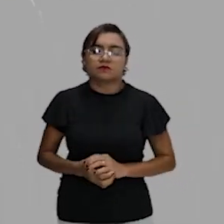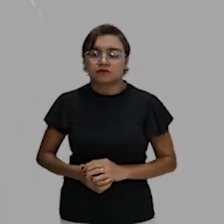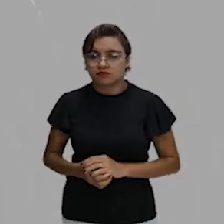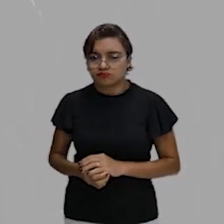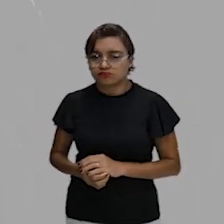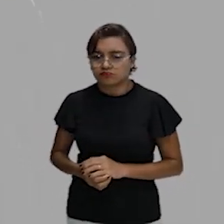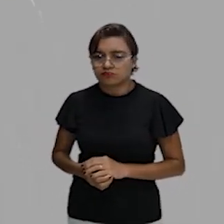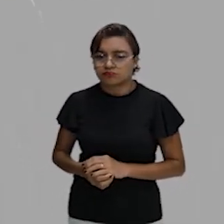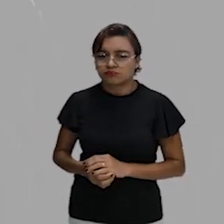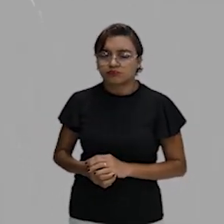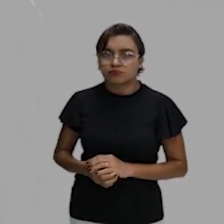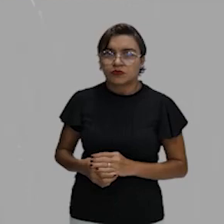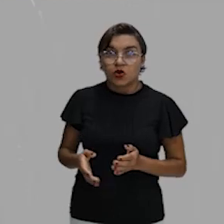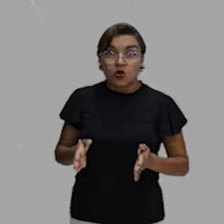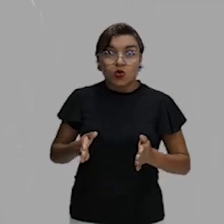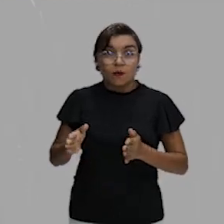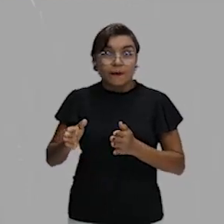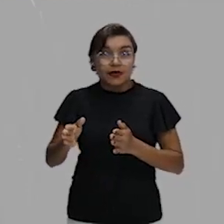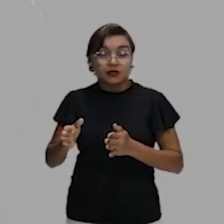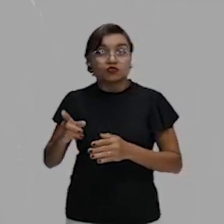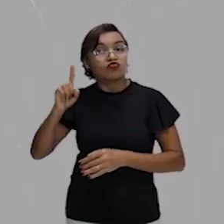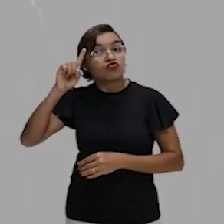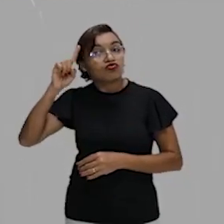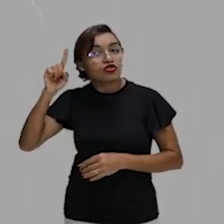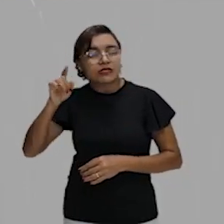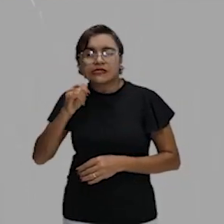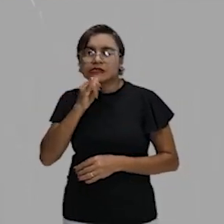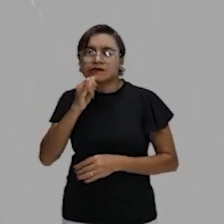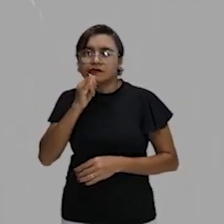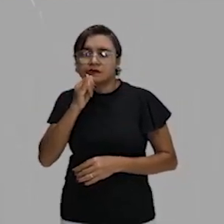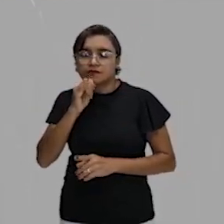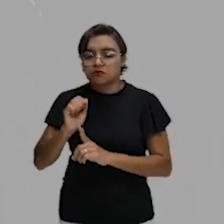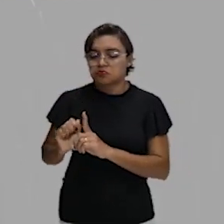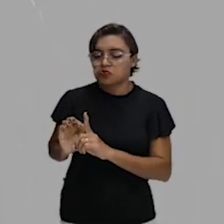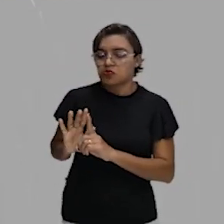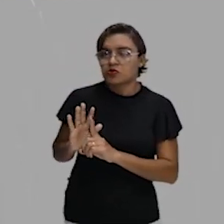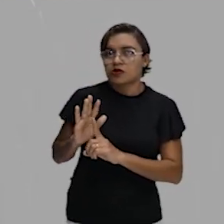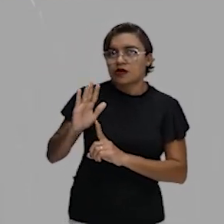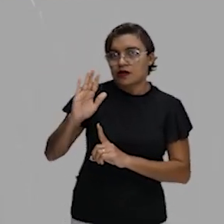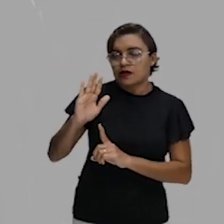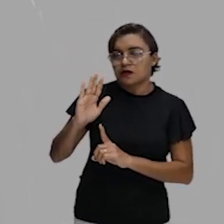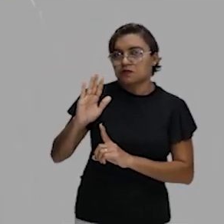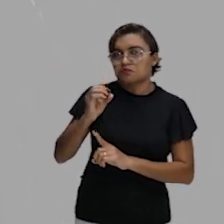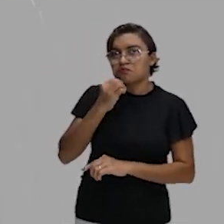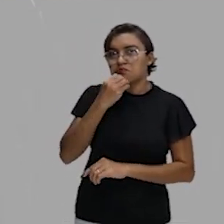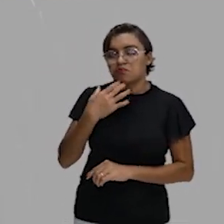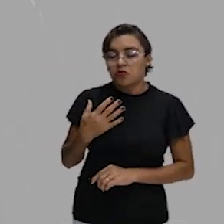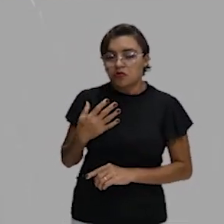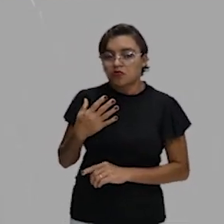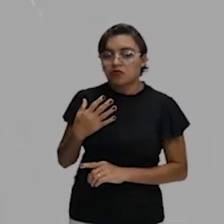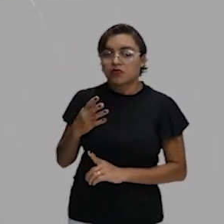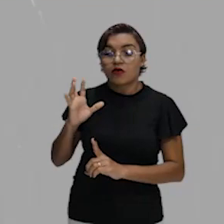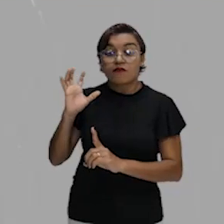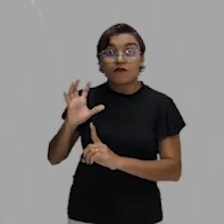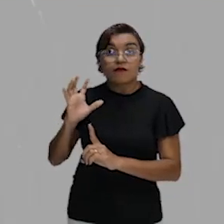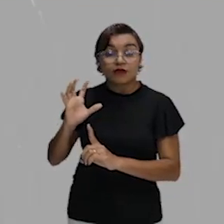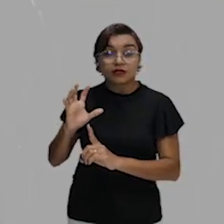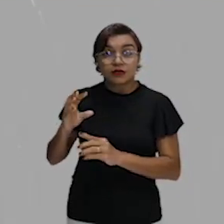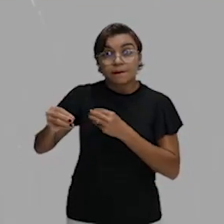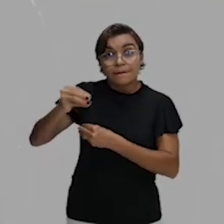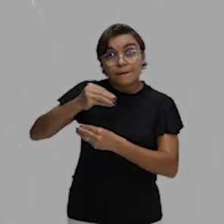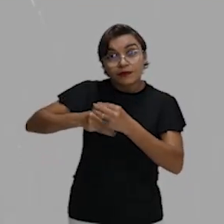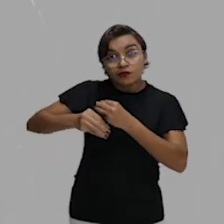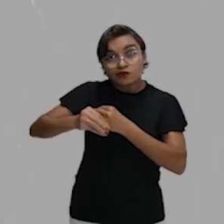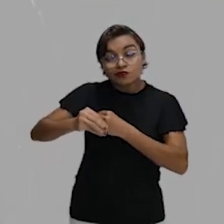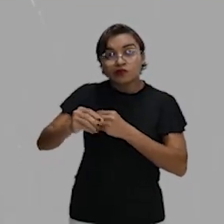Ele ocorre durante o dia. É quando os gases nocivos à saúde vão reagir com a luz, galera,